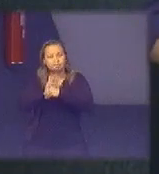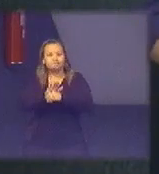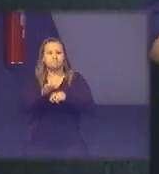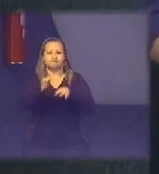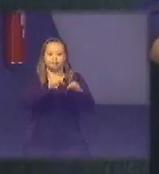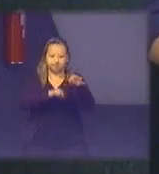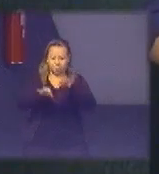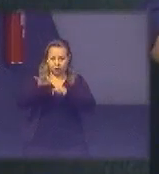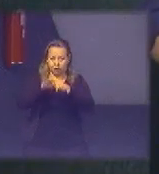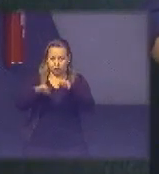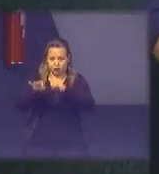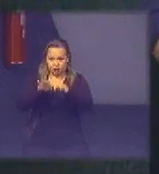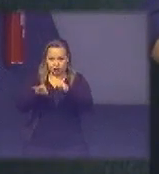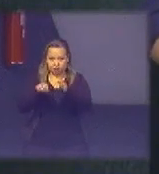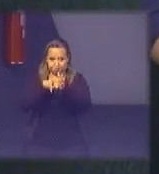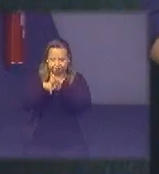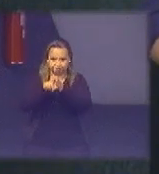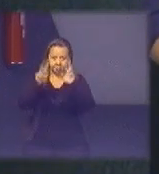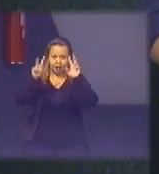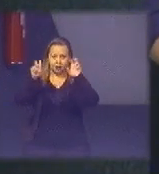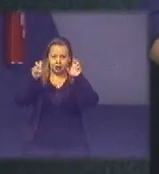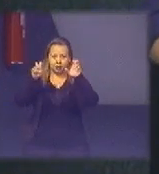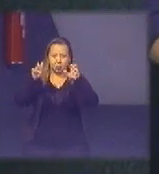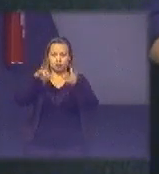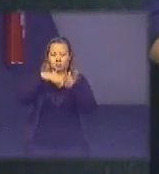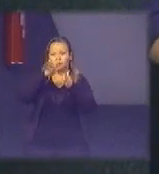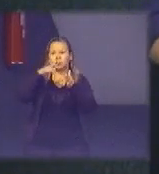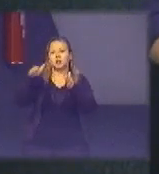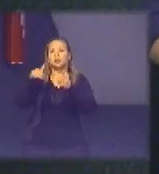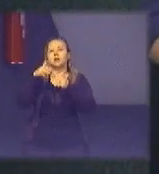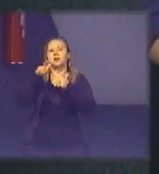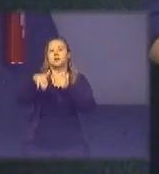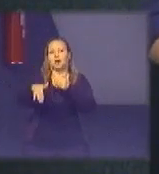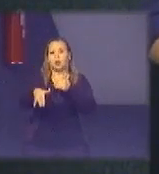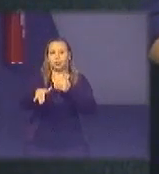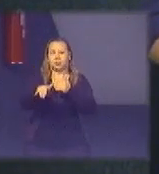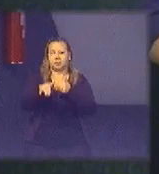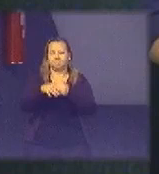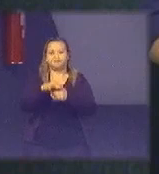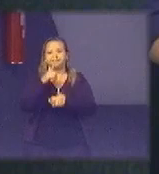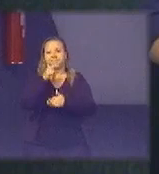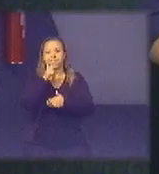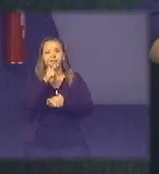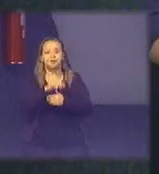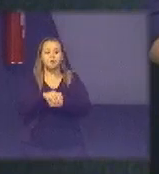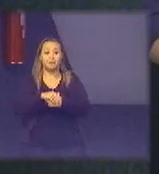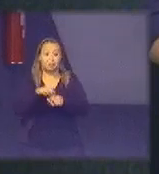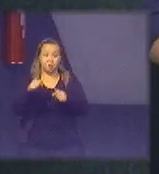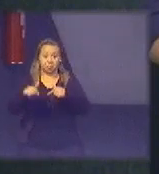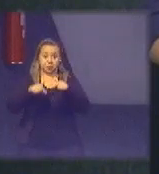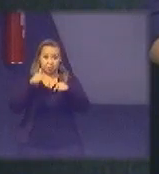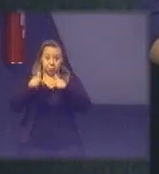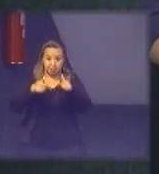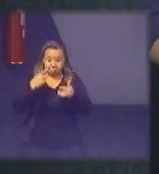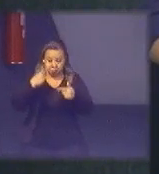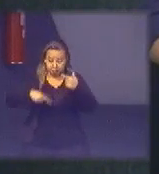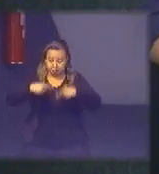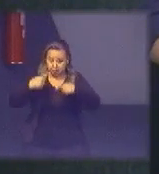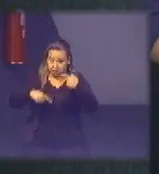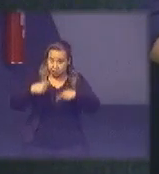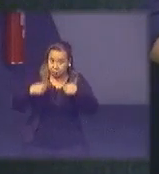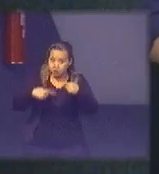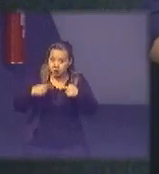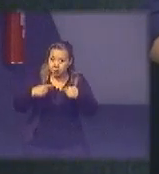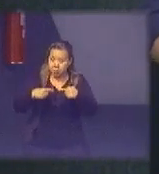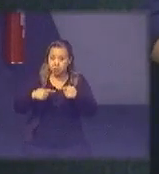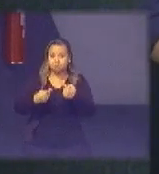como às vezes você editar normas não é uma tarefa técnica somente é uma tarefa sobretudo política de convergência